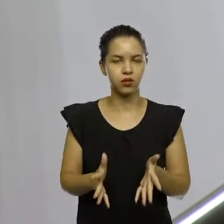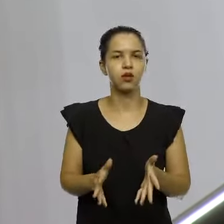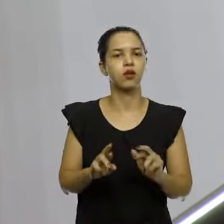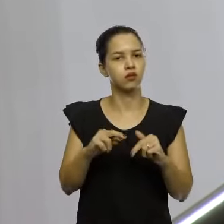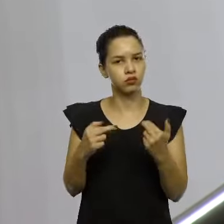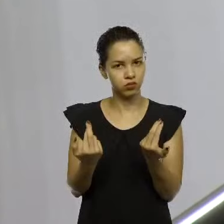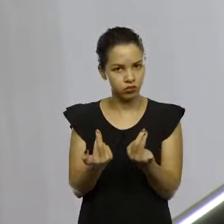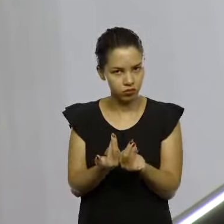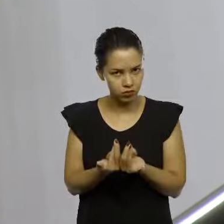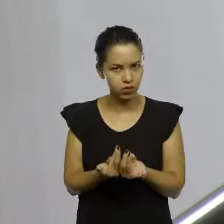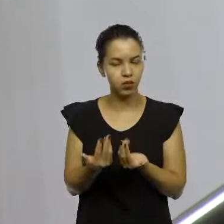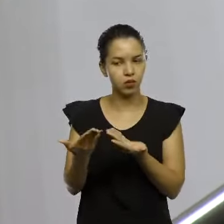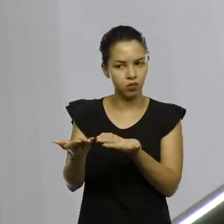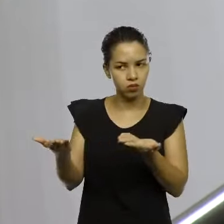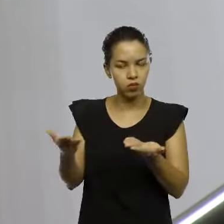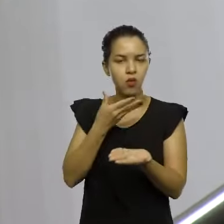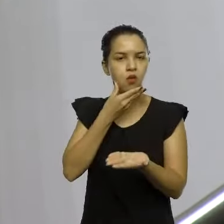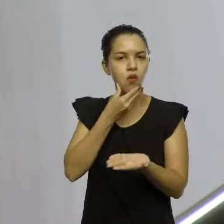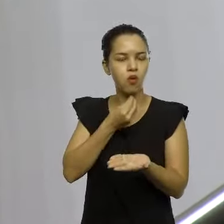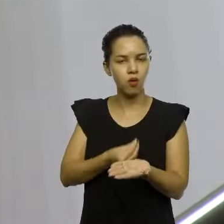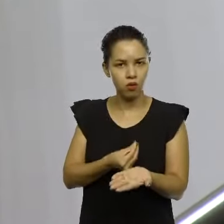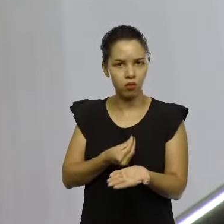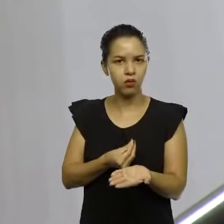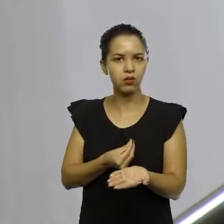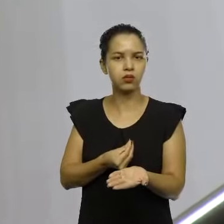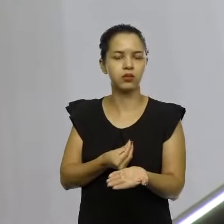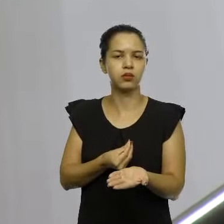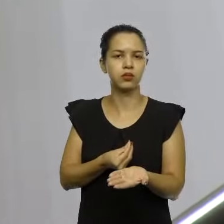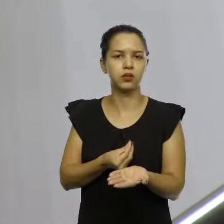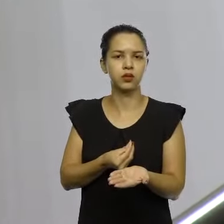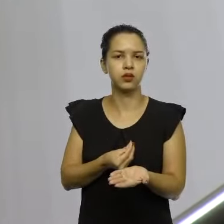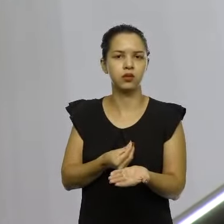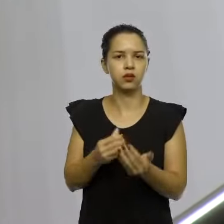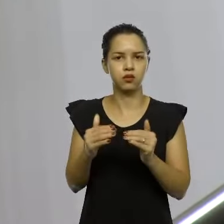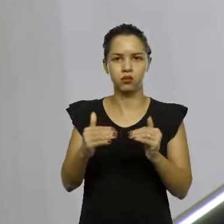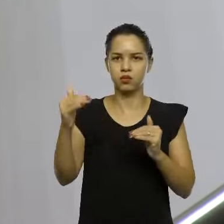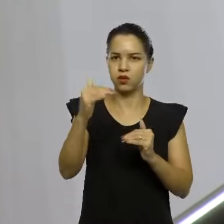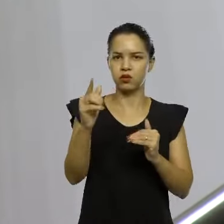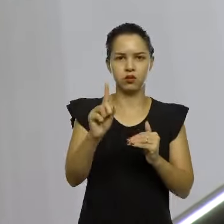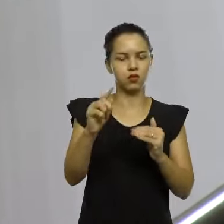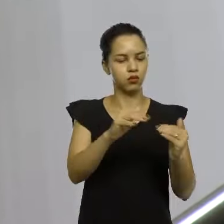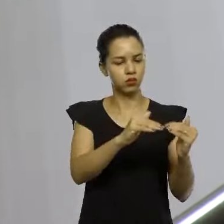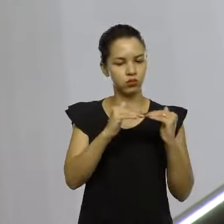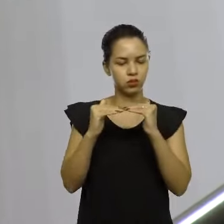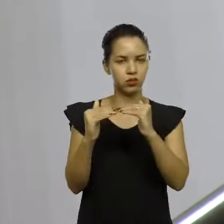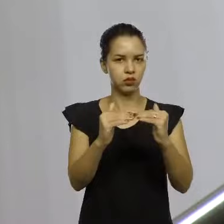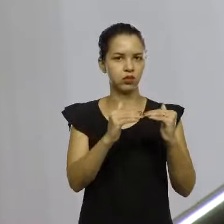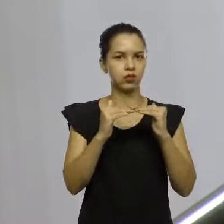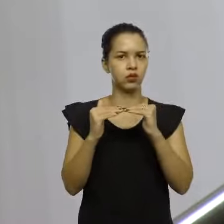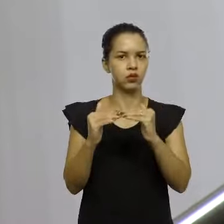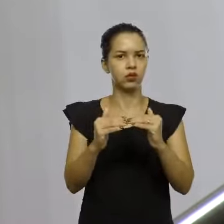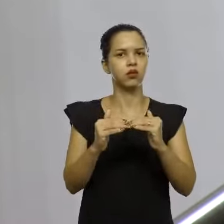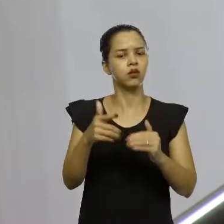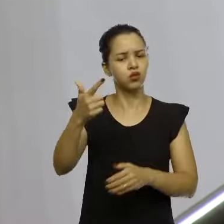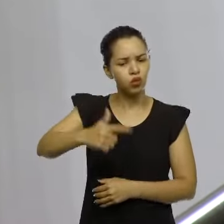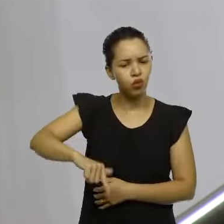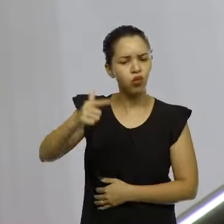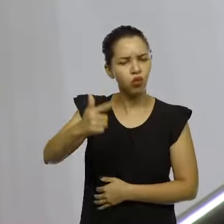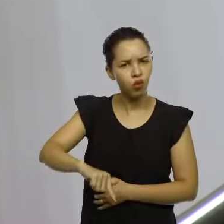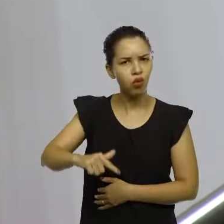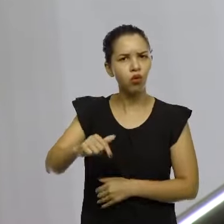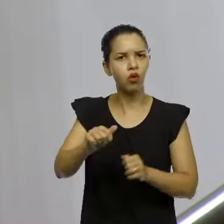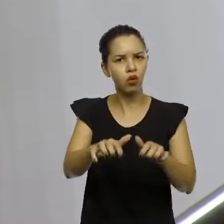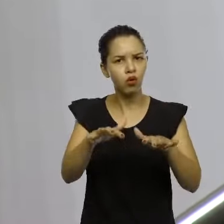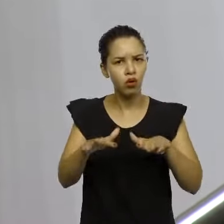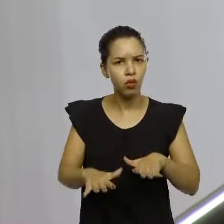homens. Que não deveria ser, por maioria, sim por unanimidade. E eu escuto isso aqui praticamente toda semana. Teve uma reunião de